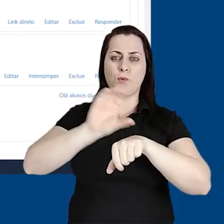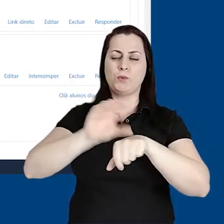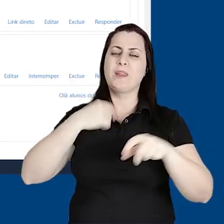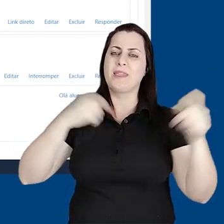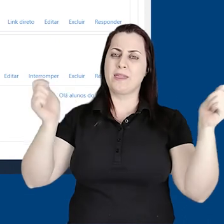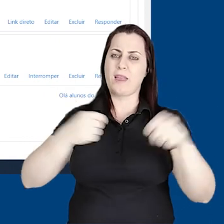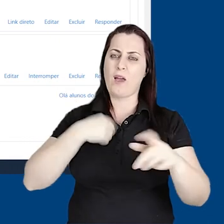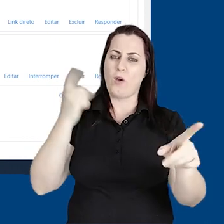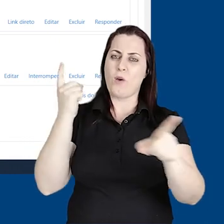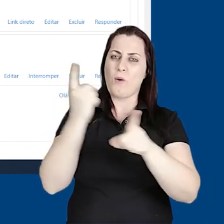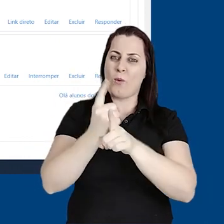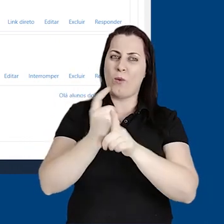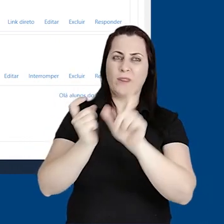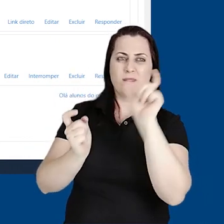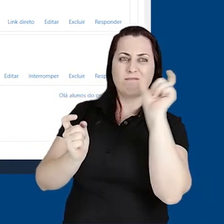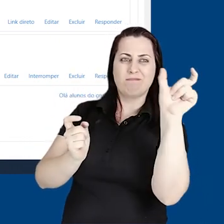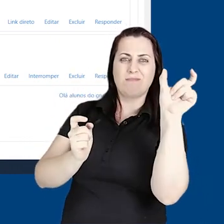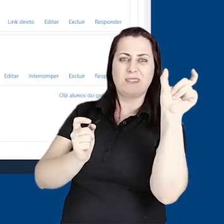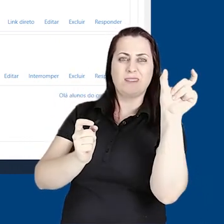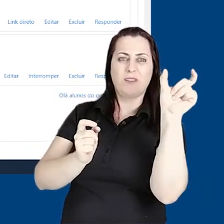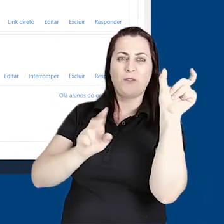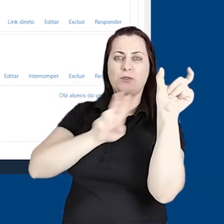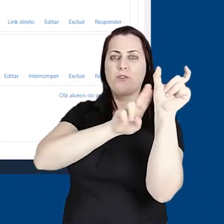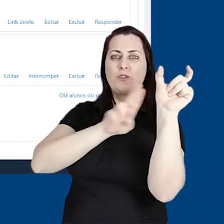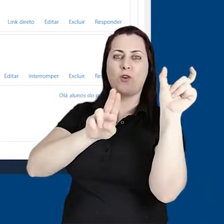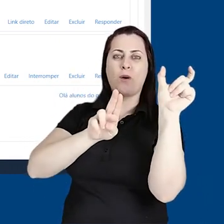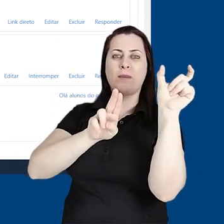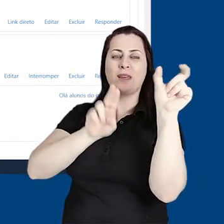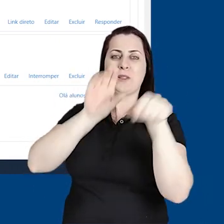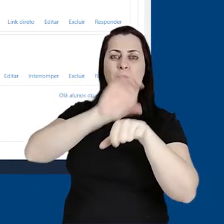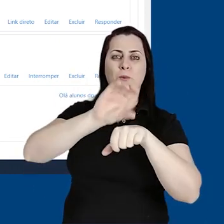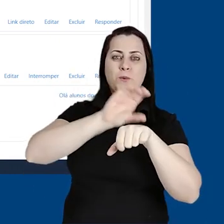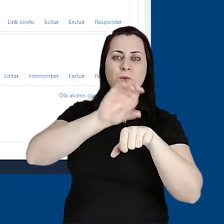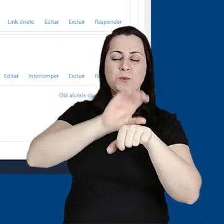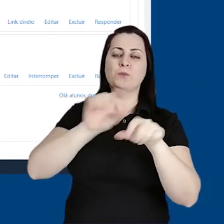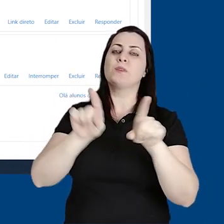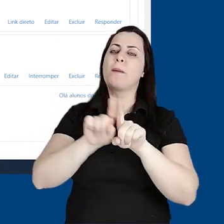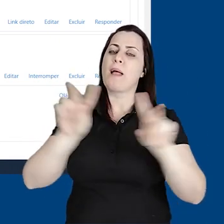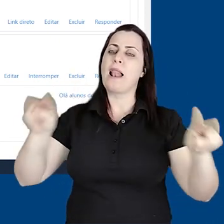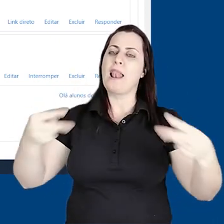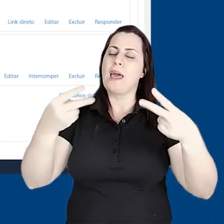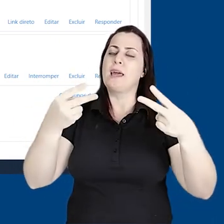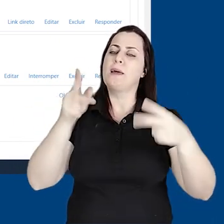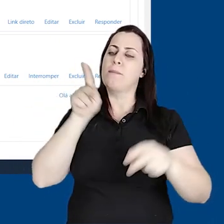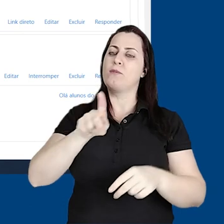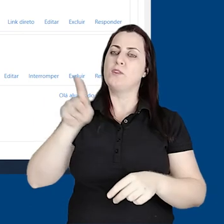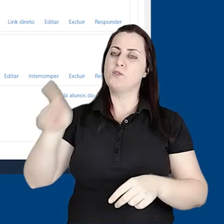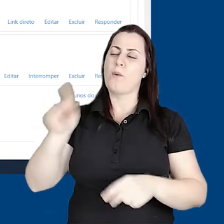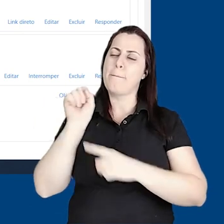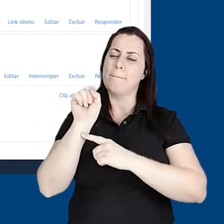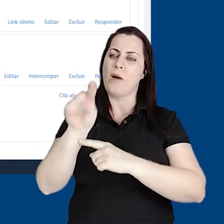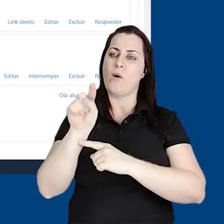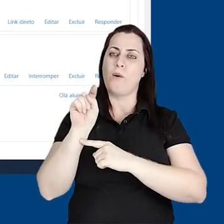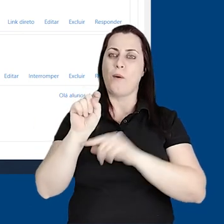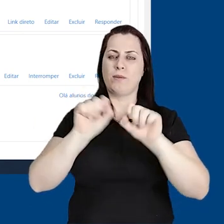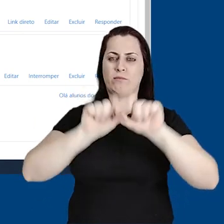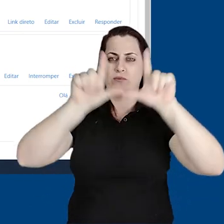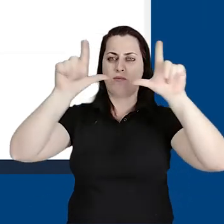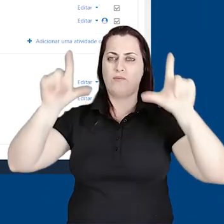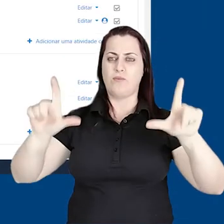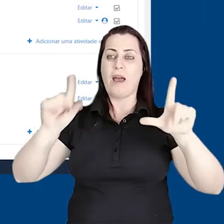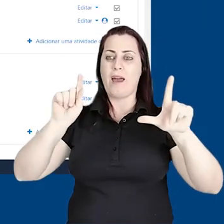página do curso, eu posso encontrar no menu de navegação à esquerda o nome curto do curso, trilha do professor,